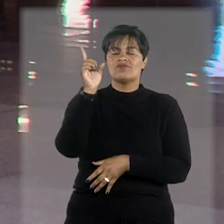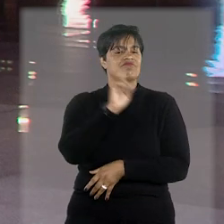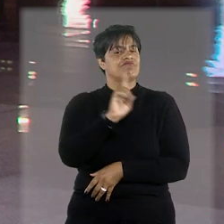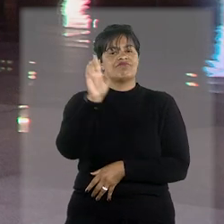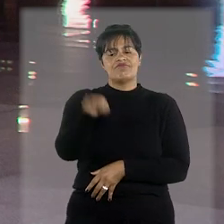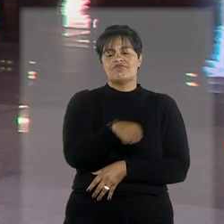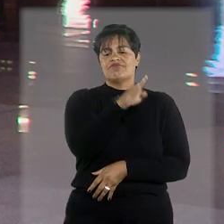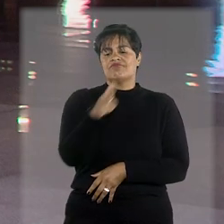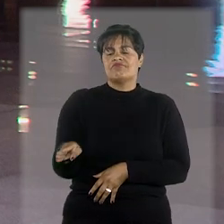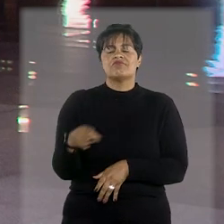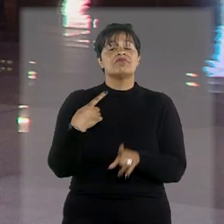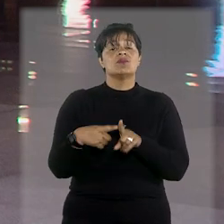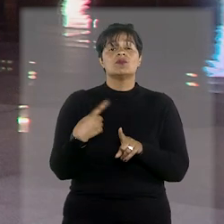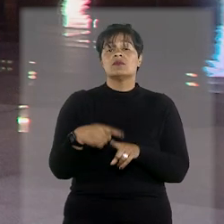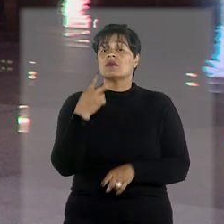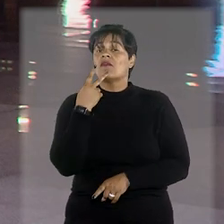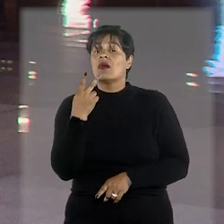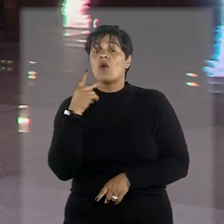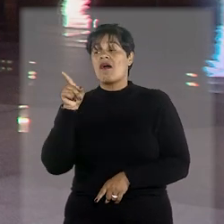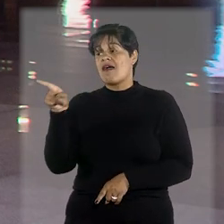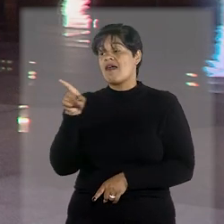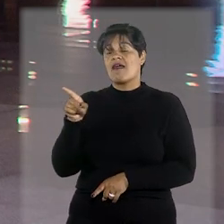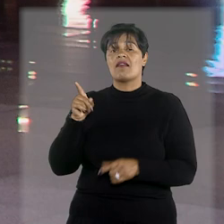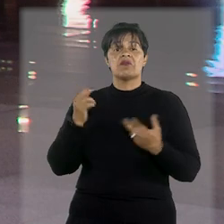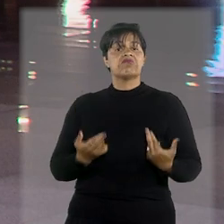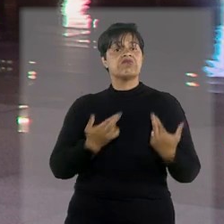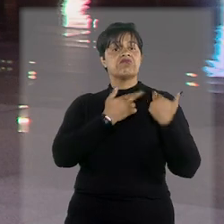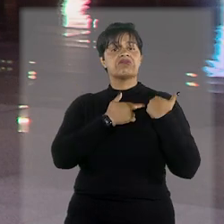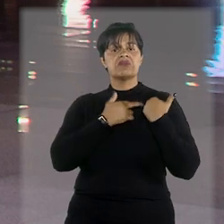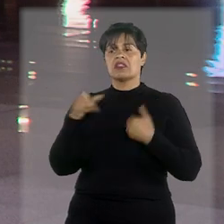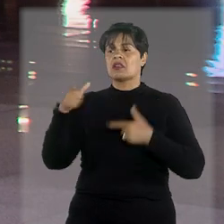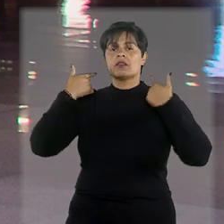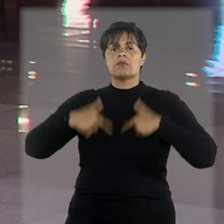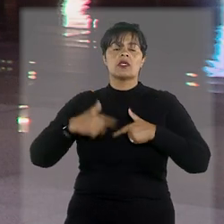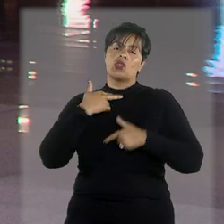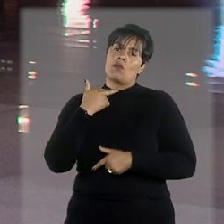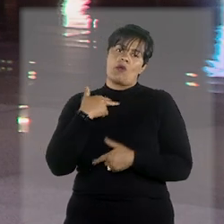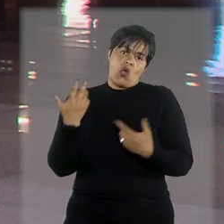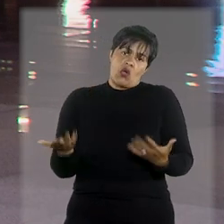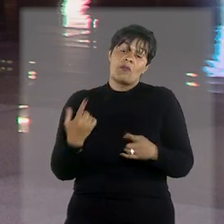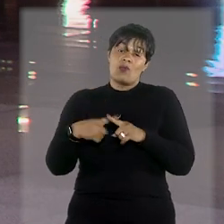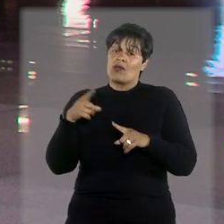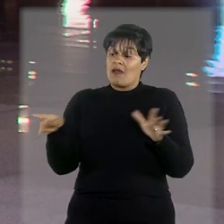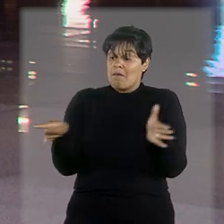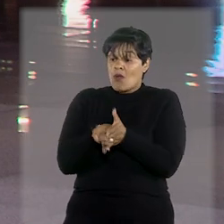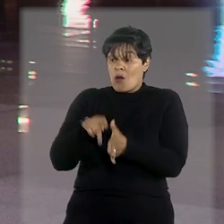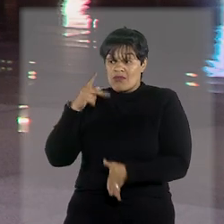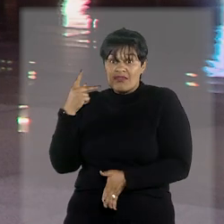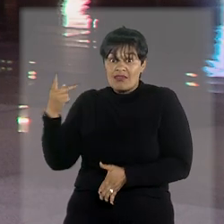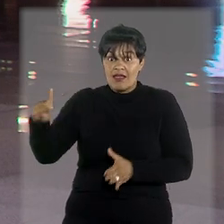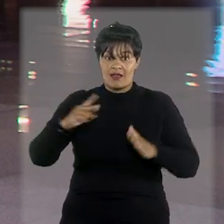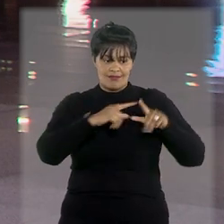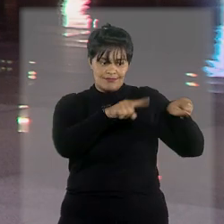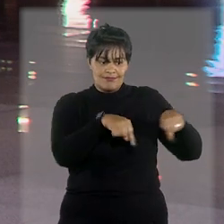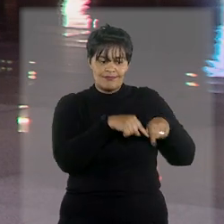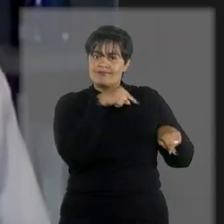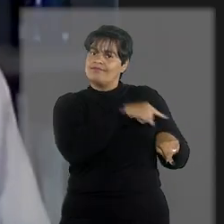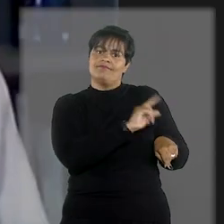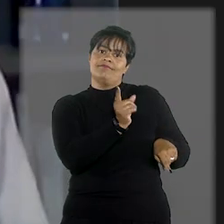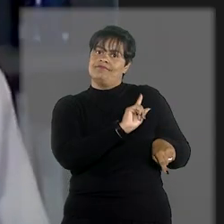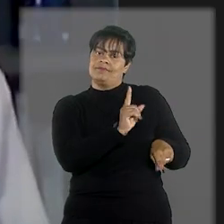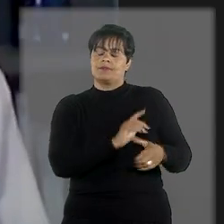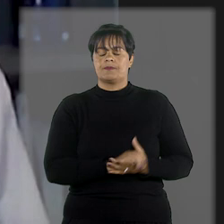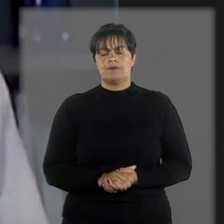do mérito, sob o entendimento de que a autora não teria legitimidade ativa por não ser proprietária do bem, mas apenas possuidora.